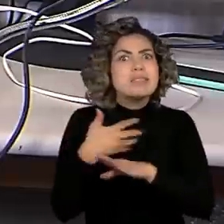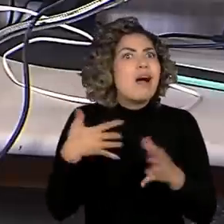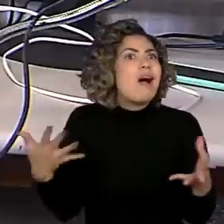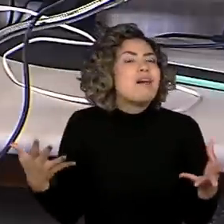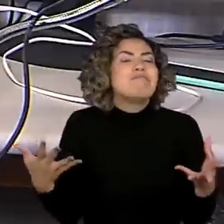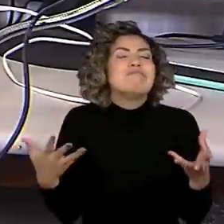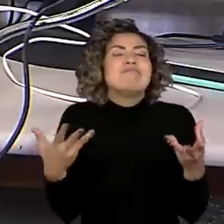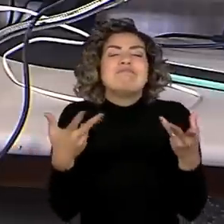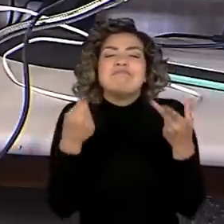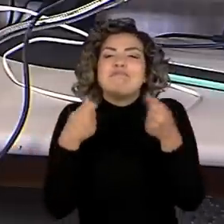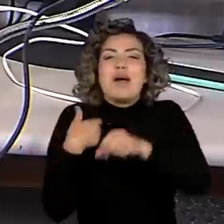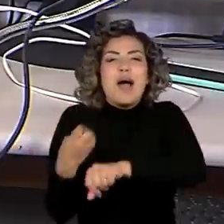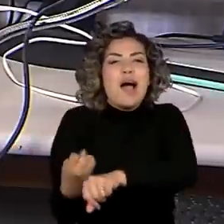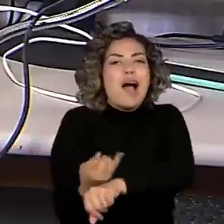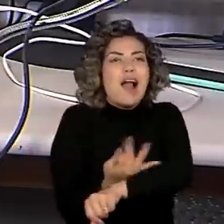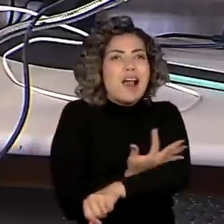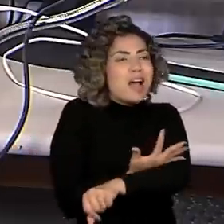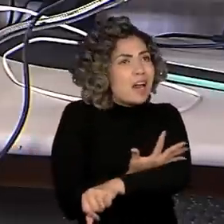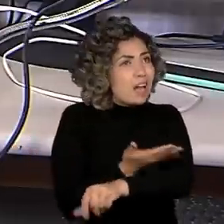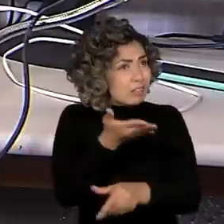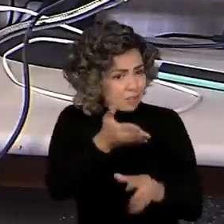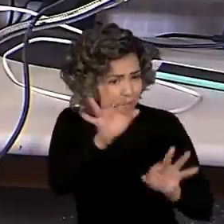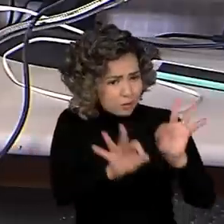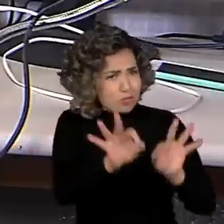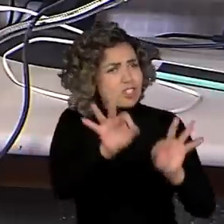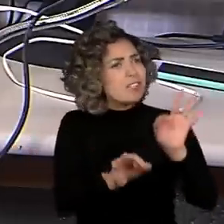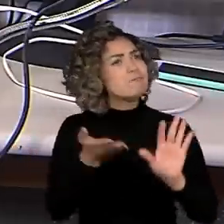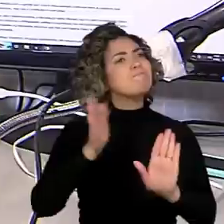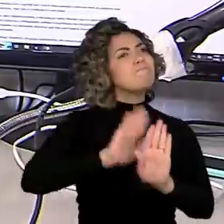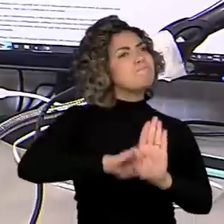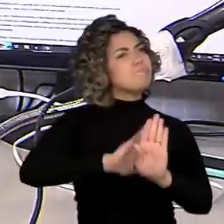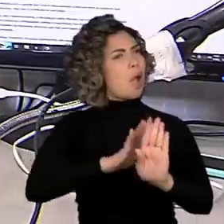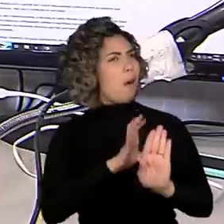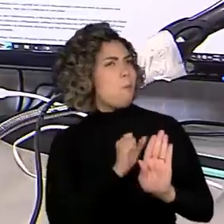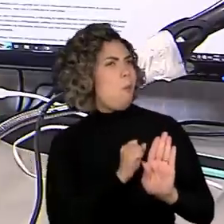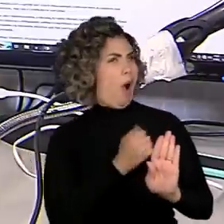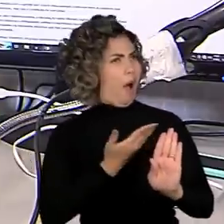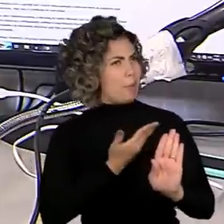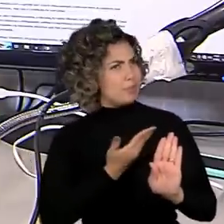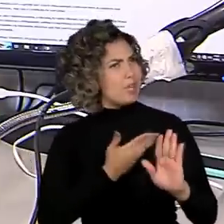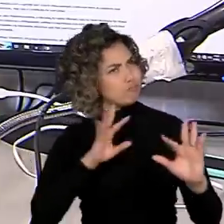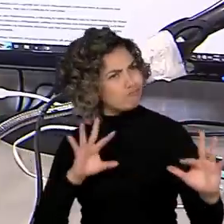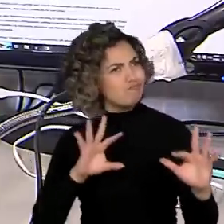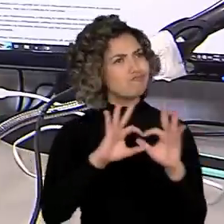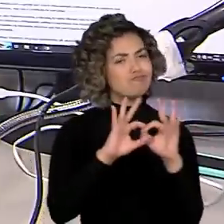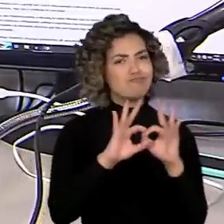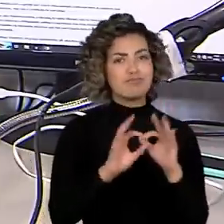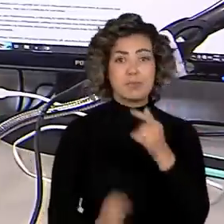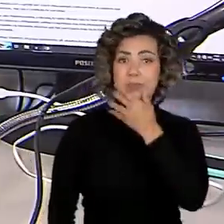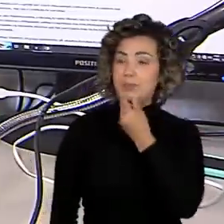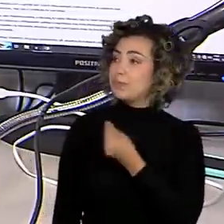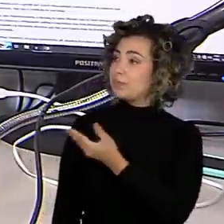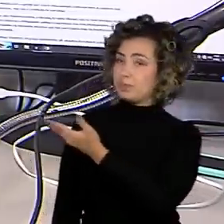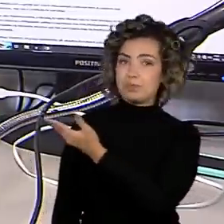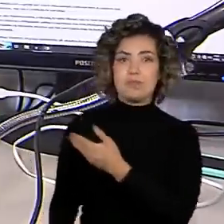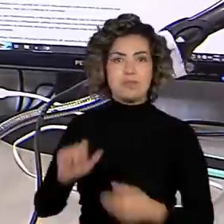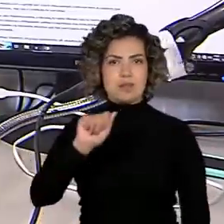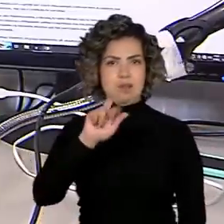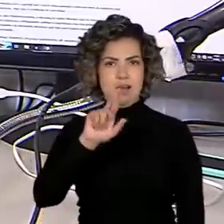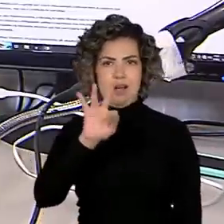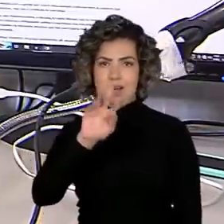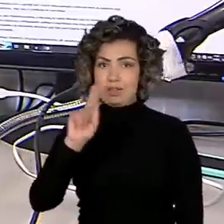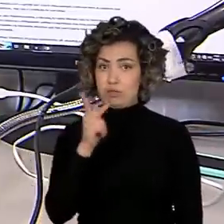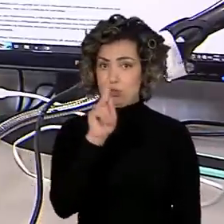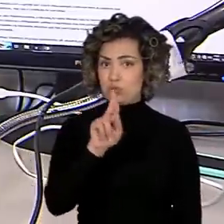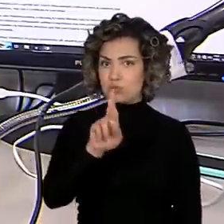significa amor, amizade. Já para o Arthur, a experiência está sendo importante para